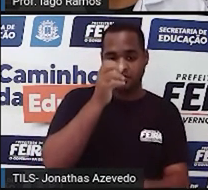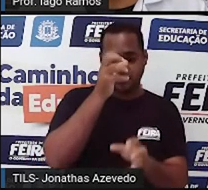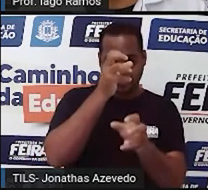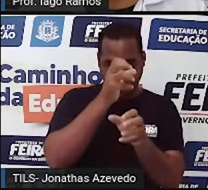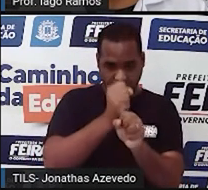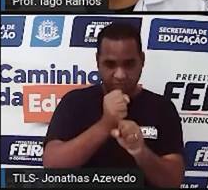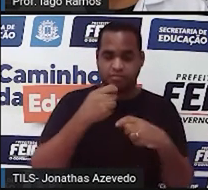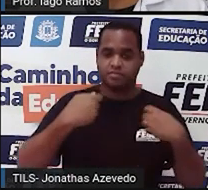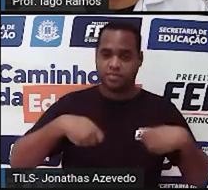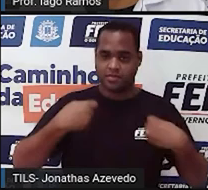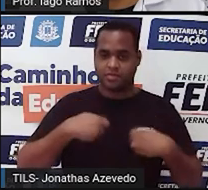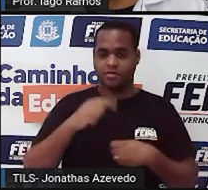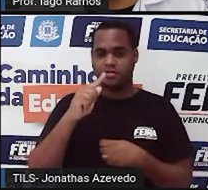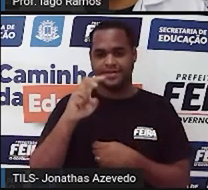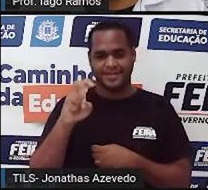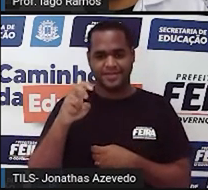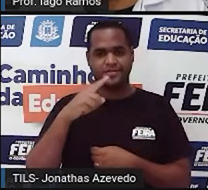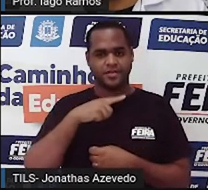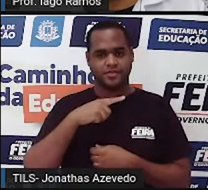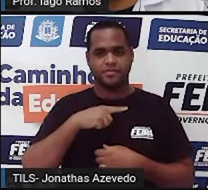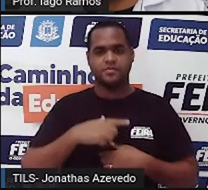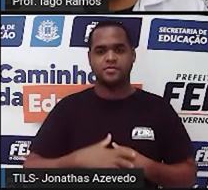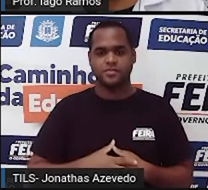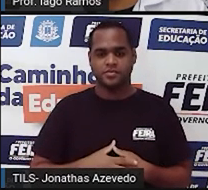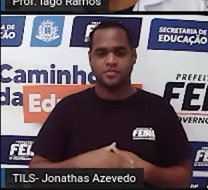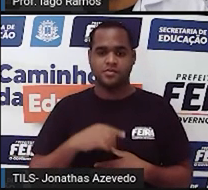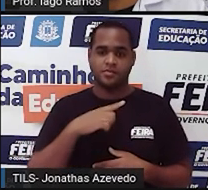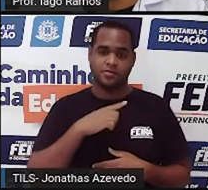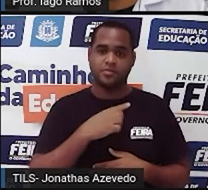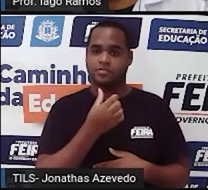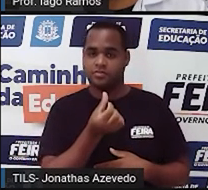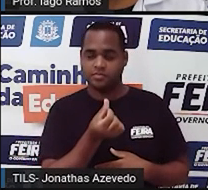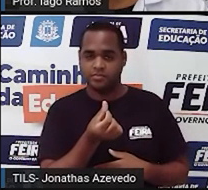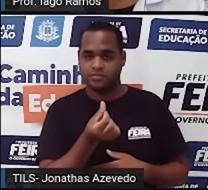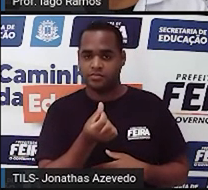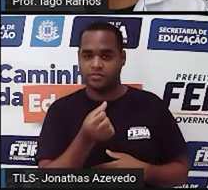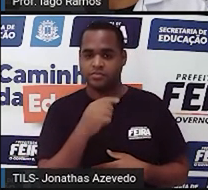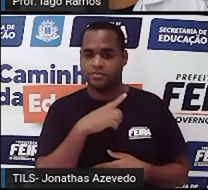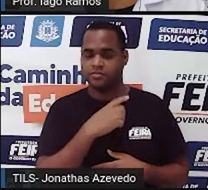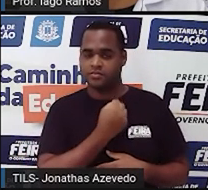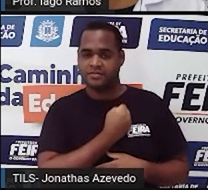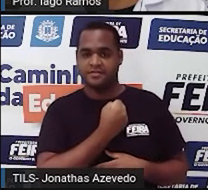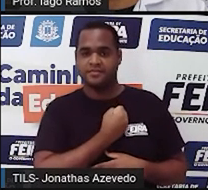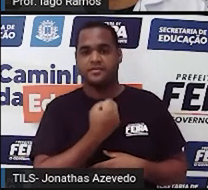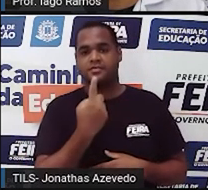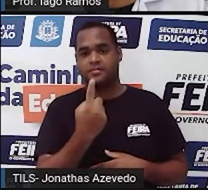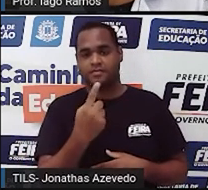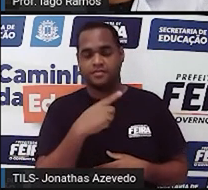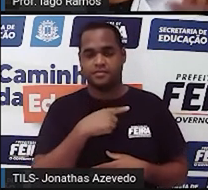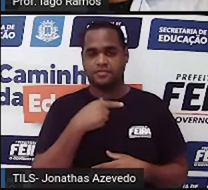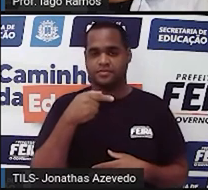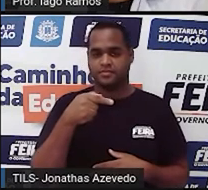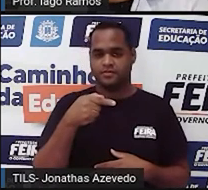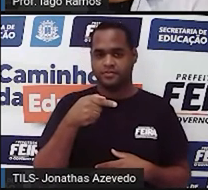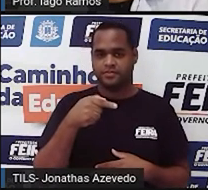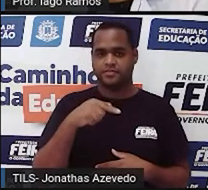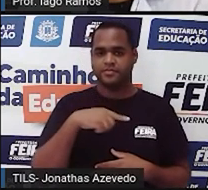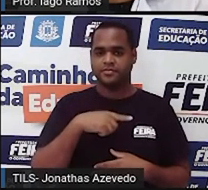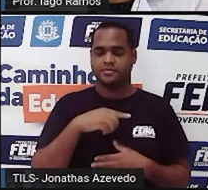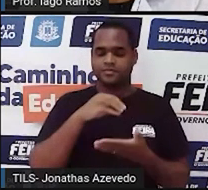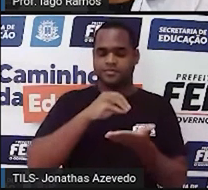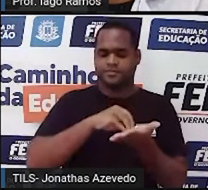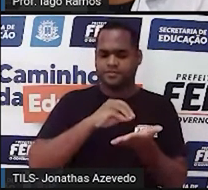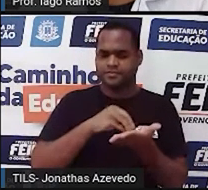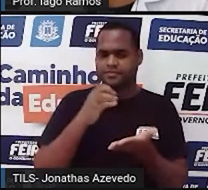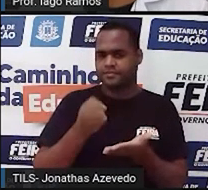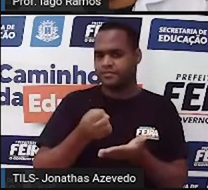aqui tem que dar 15. Então eu já tenho o 6 mais o 1 dá 7. Quanto falta